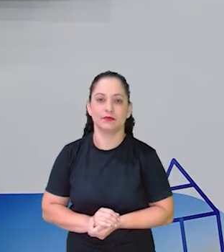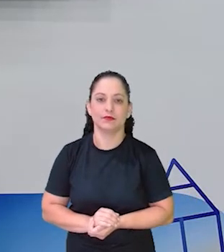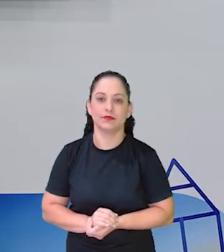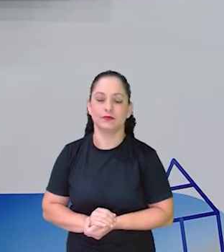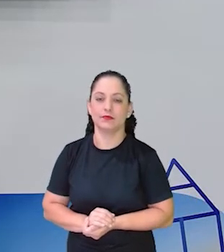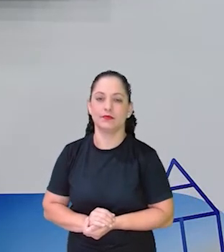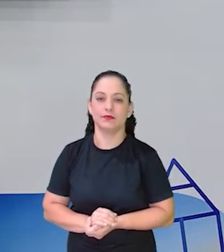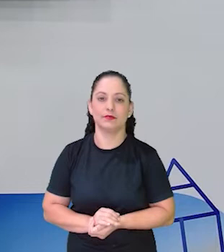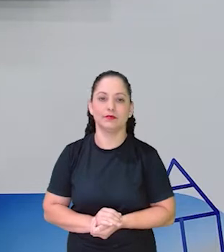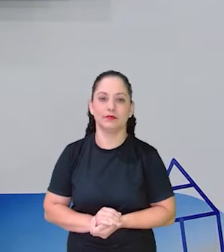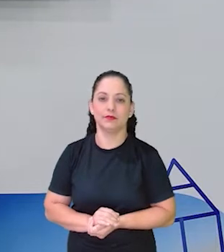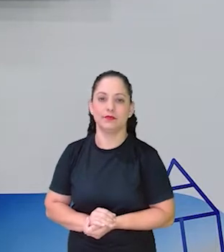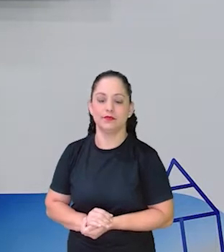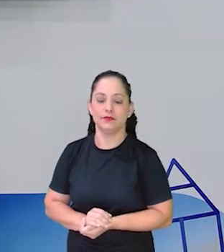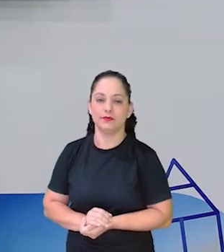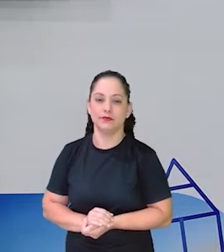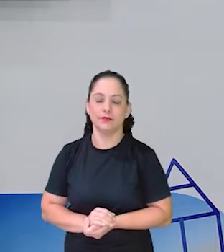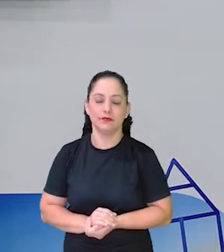Pronto